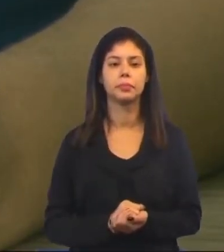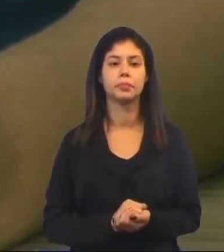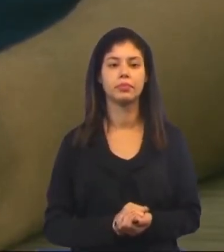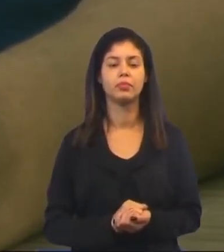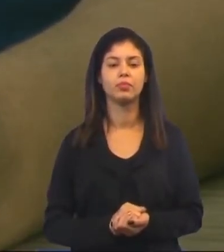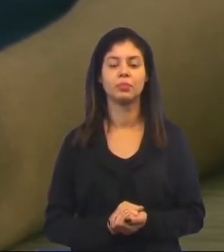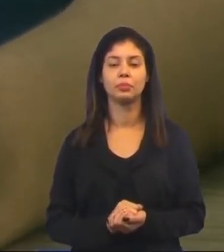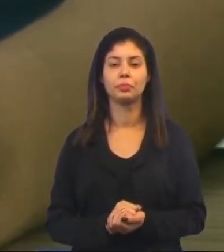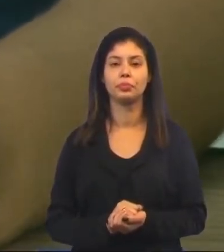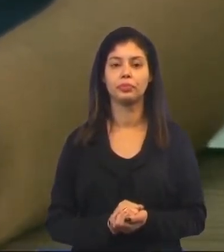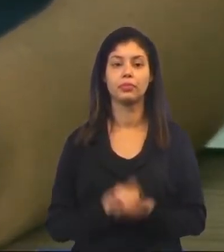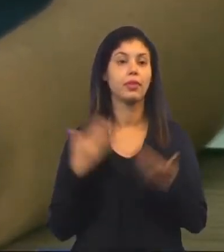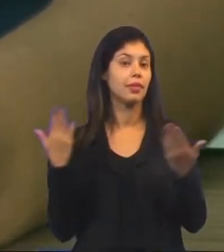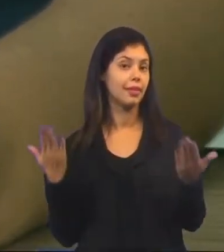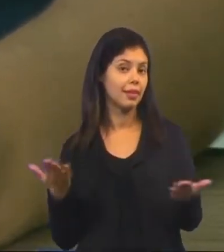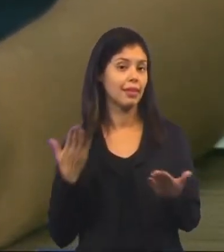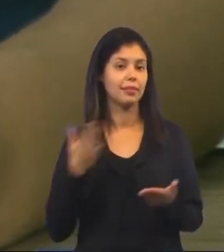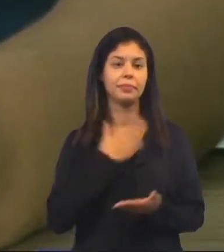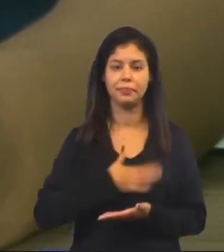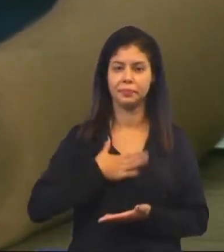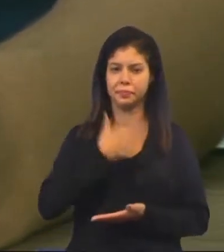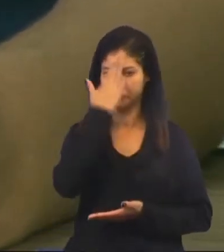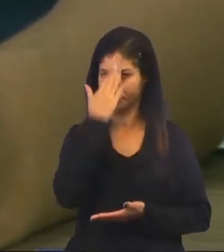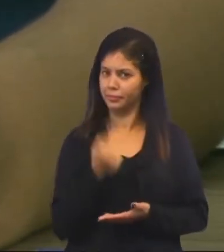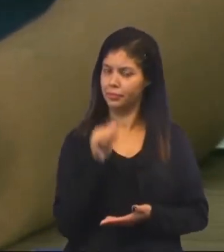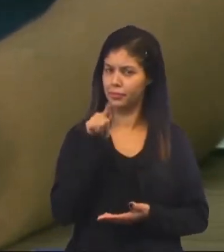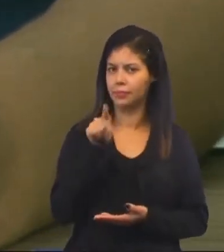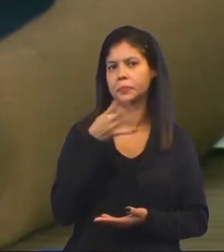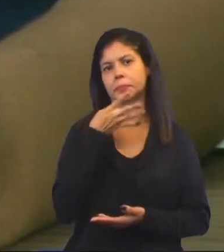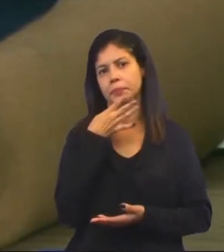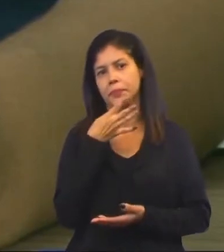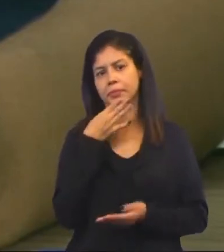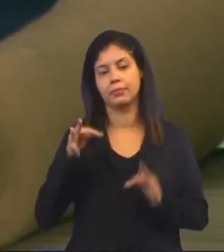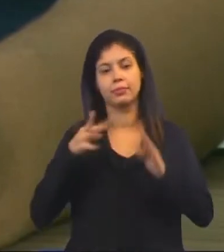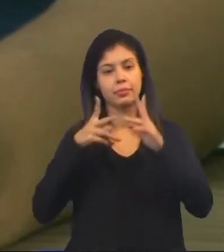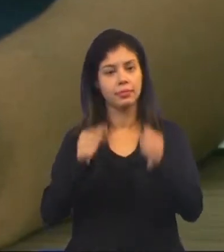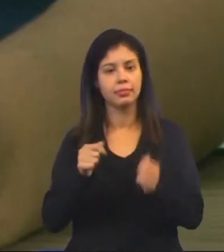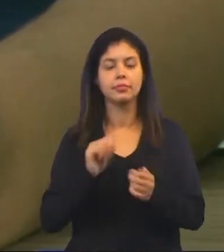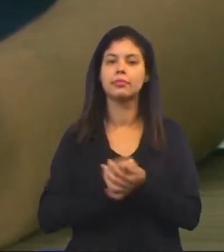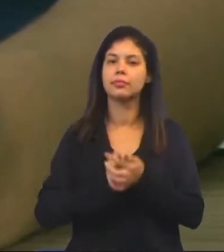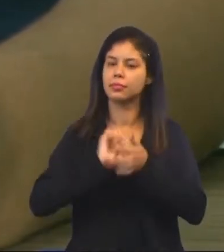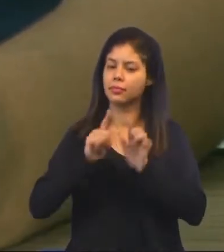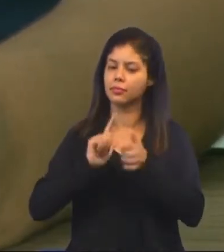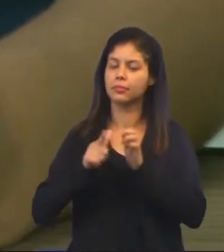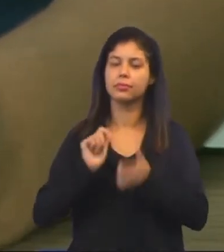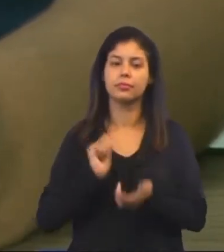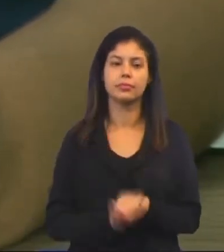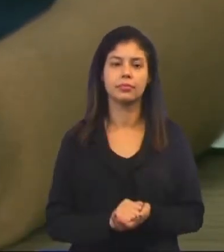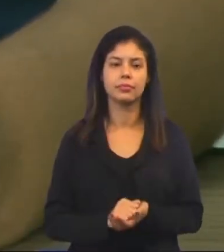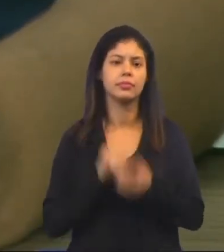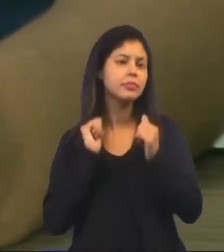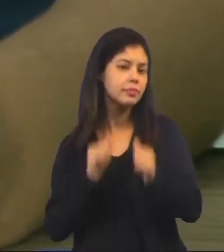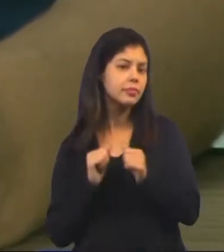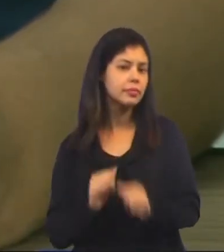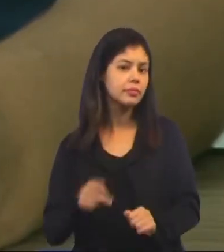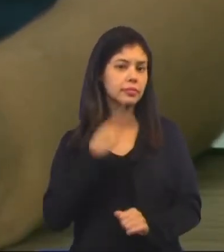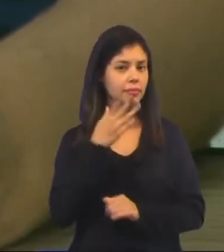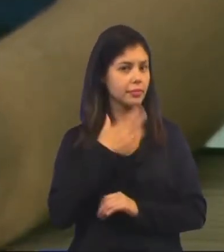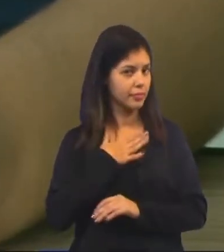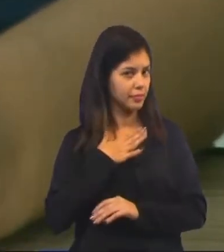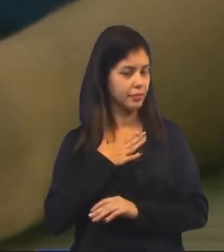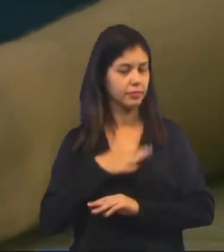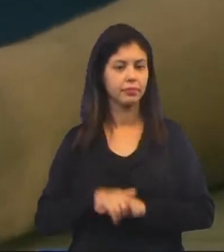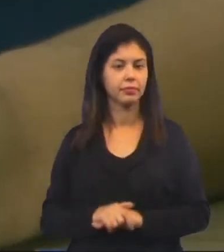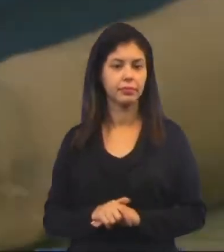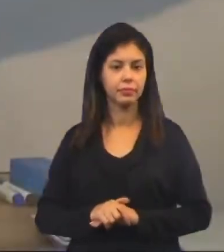Sorvete, sorvete. Ah, eu gostaria de saber se vocês já conhecem todas as letrinhas do alfabeto. Vocês podem estar dizendo para